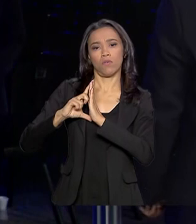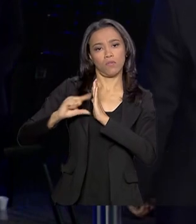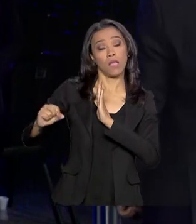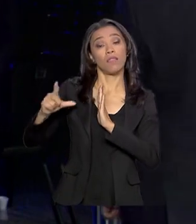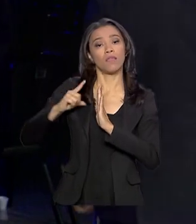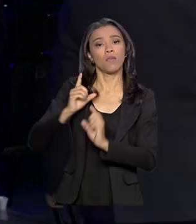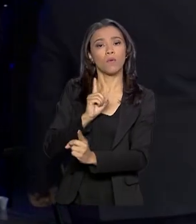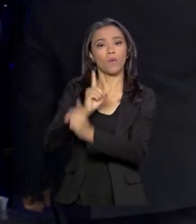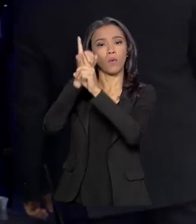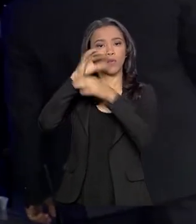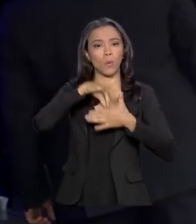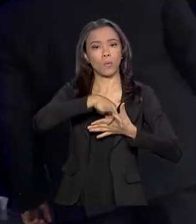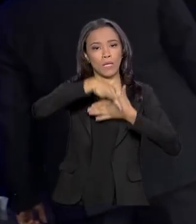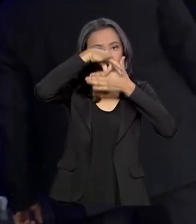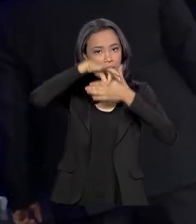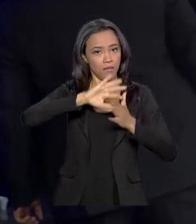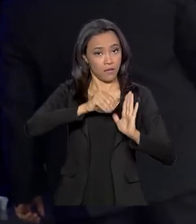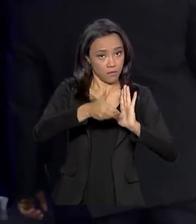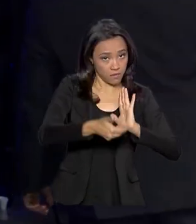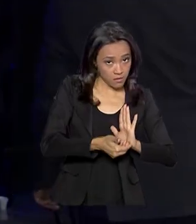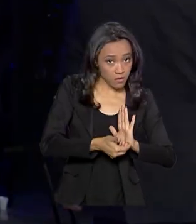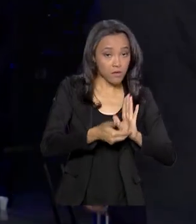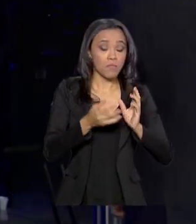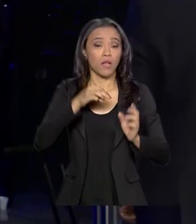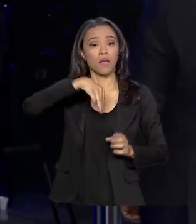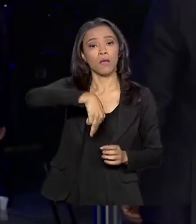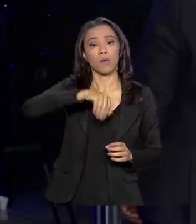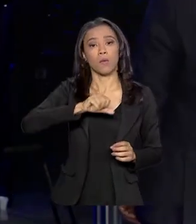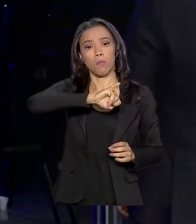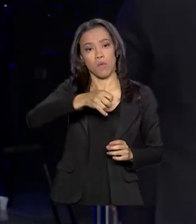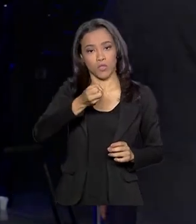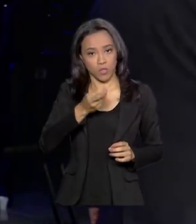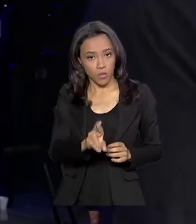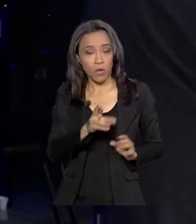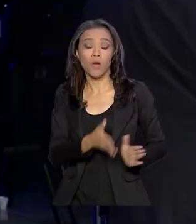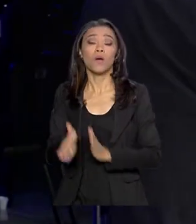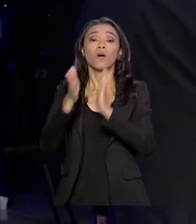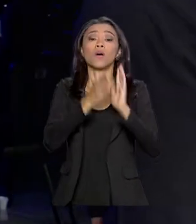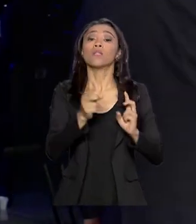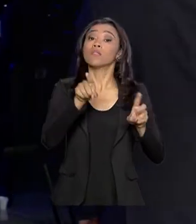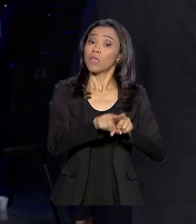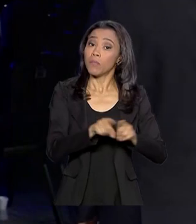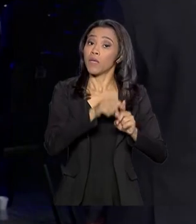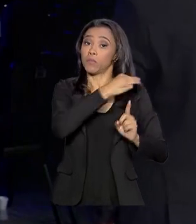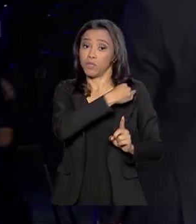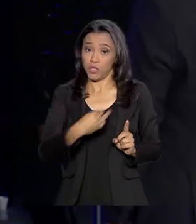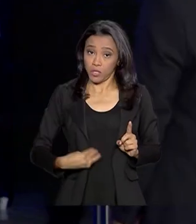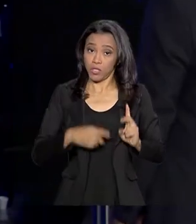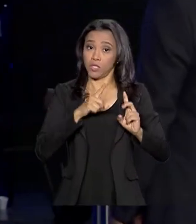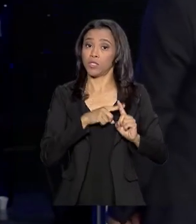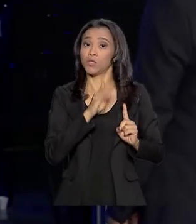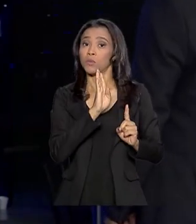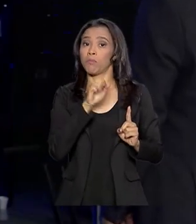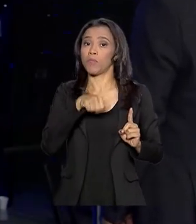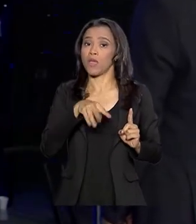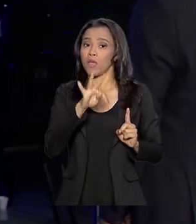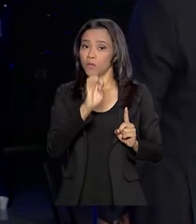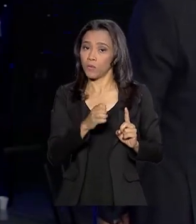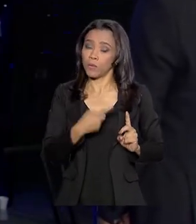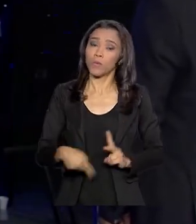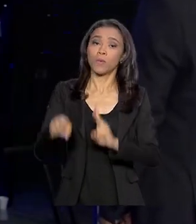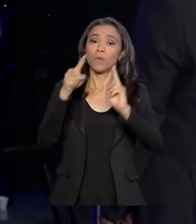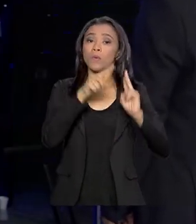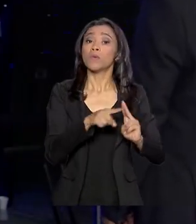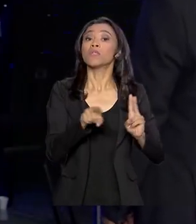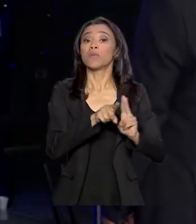líder do governo na Câmara, Major Vitor Hugo, também tem encontro com o ministro Bento Albuquerque, o ministro das Relações Exteriores,